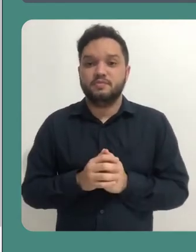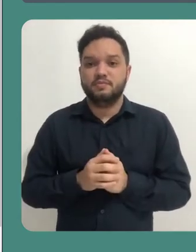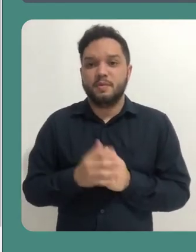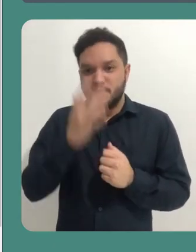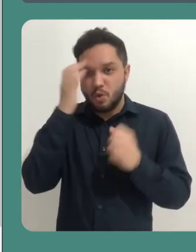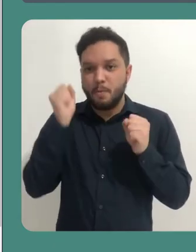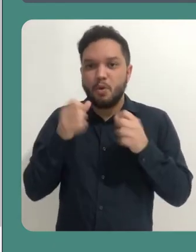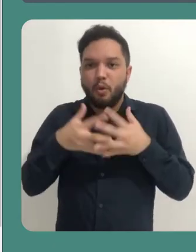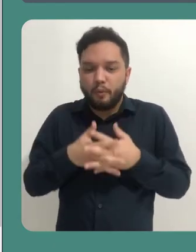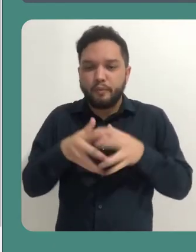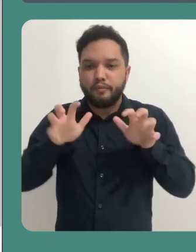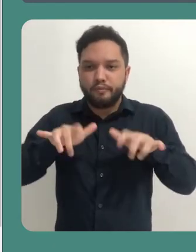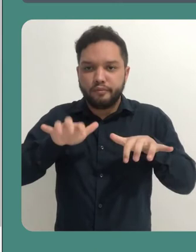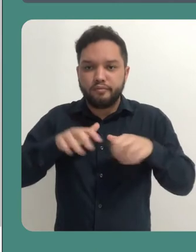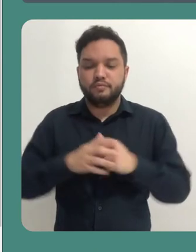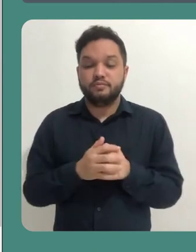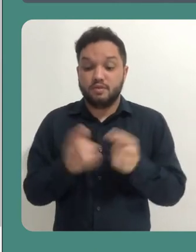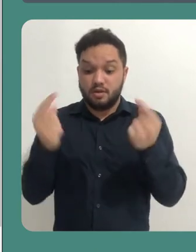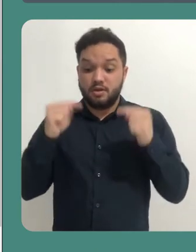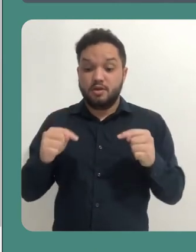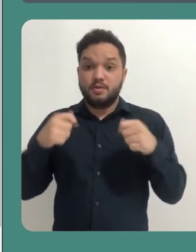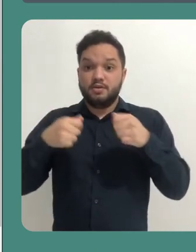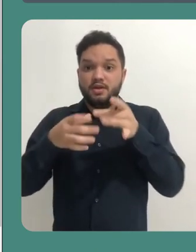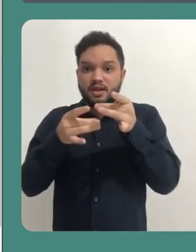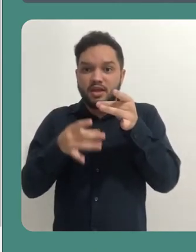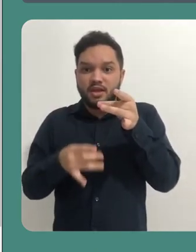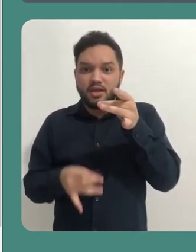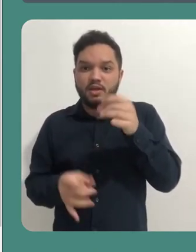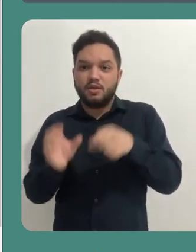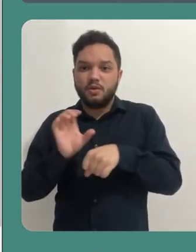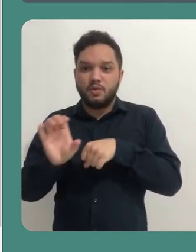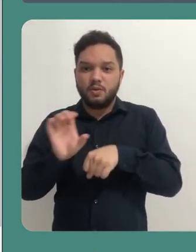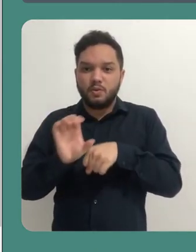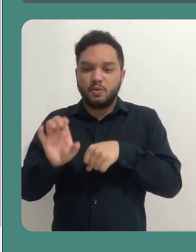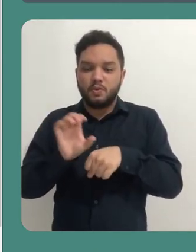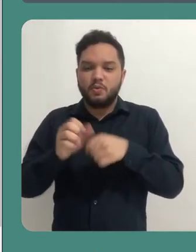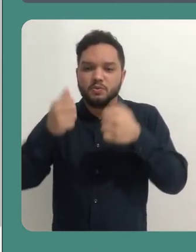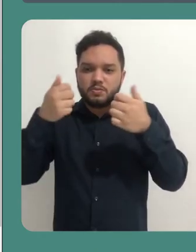navegador. Tá certo? Faça aqui uma breve descrição do curso.